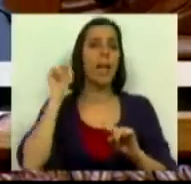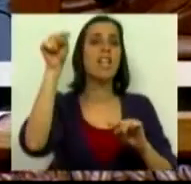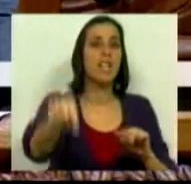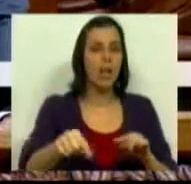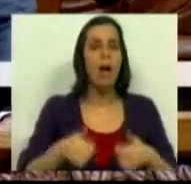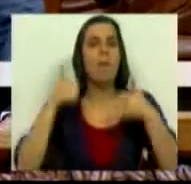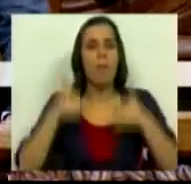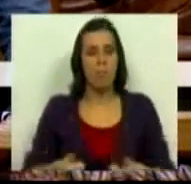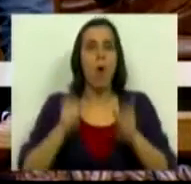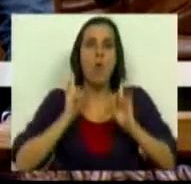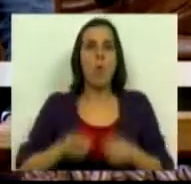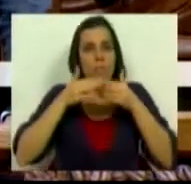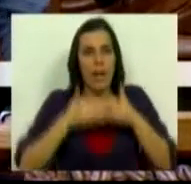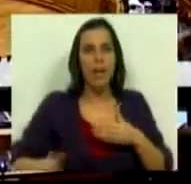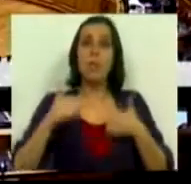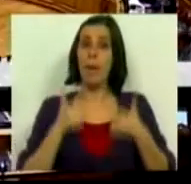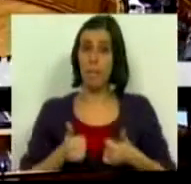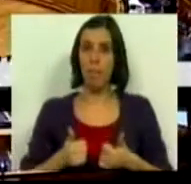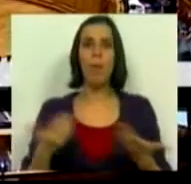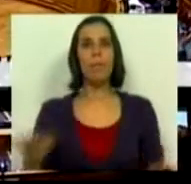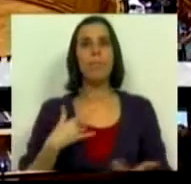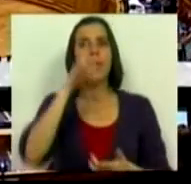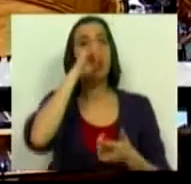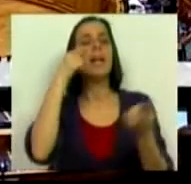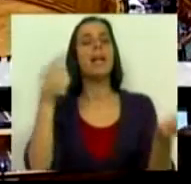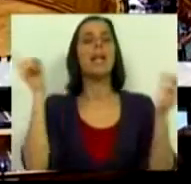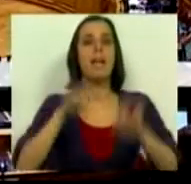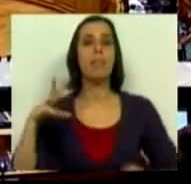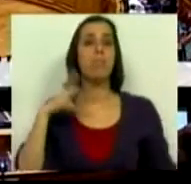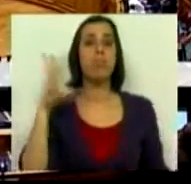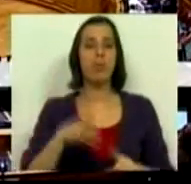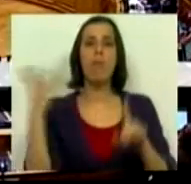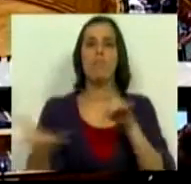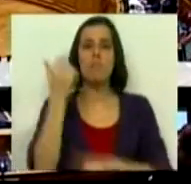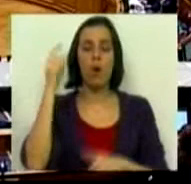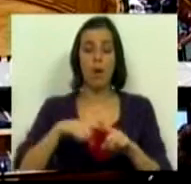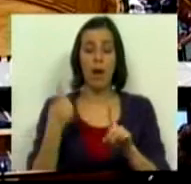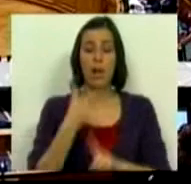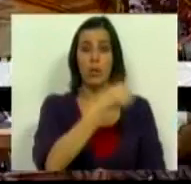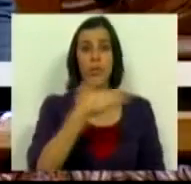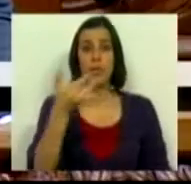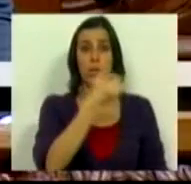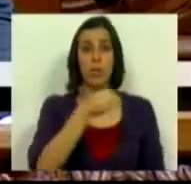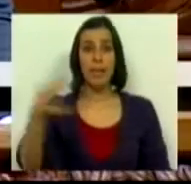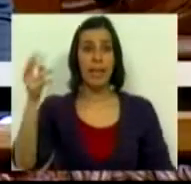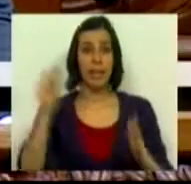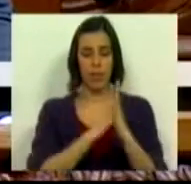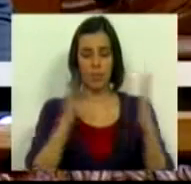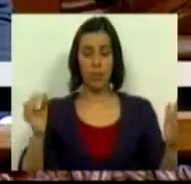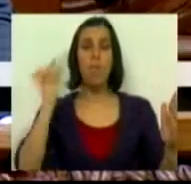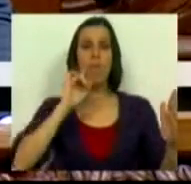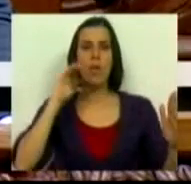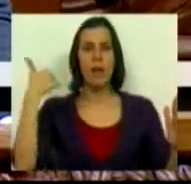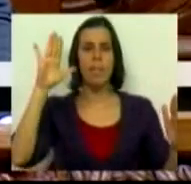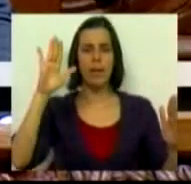chegada, mas é um bom ponto de partida. Relembro que Portugal obteve para 2007-2013 uma